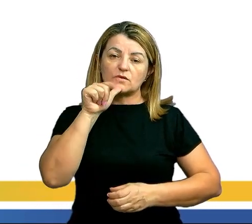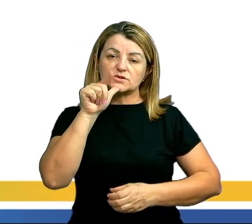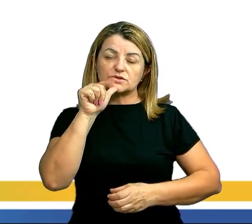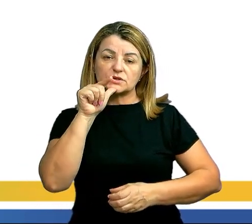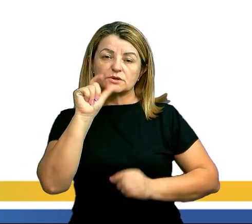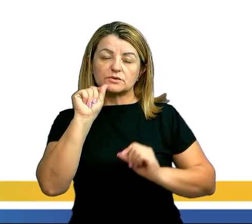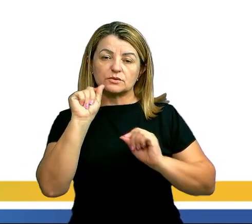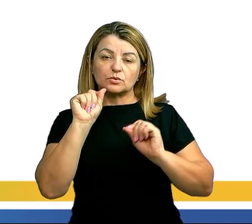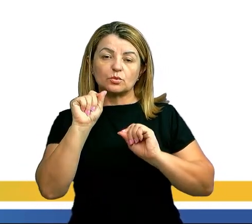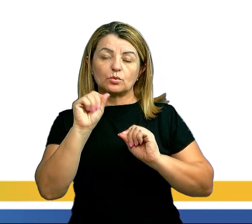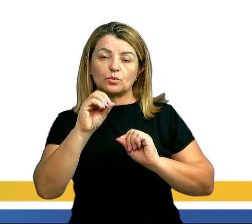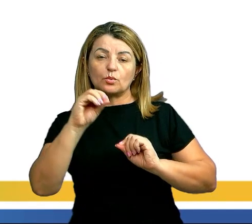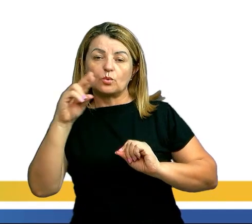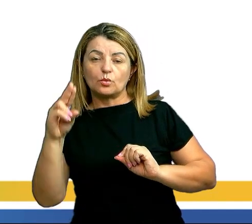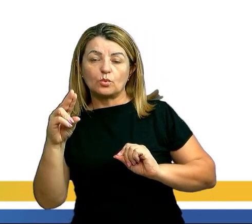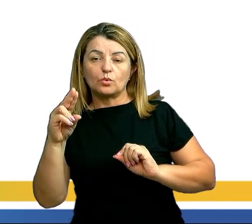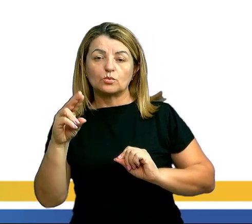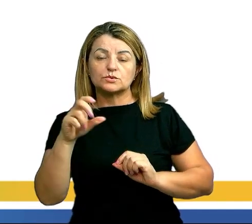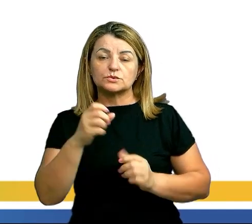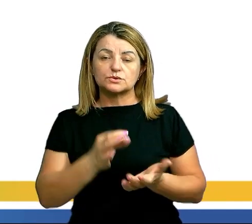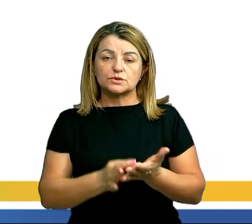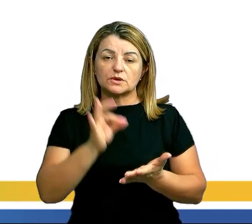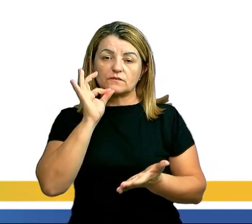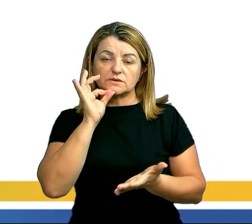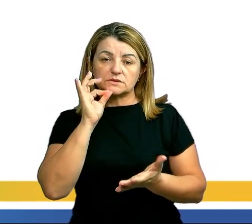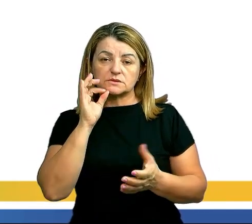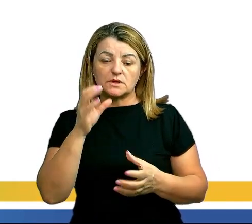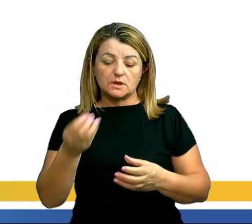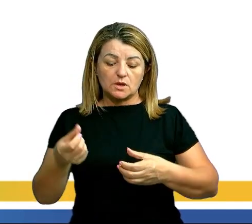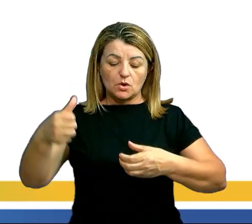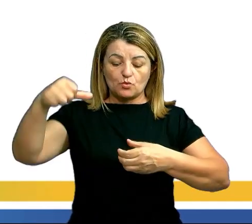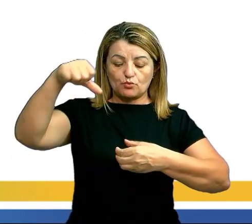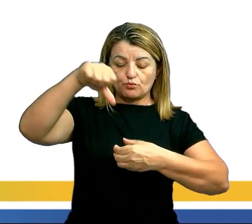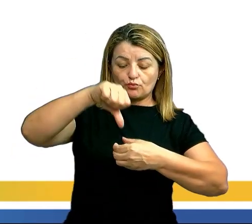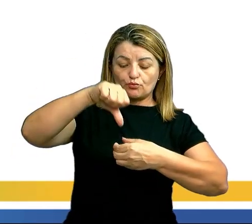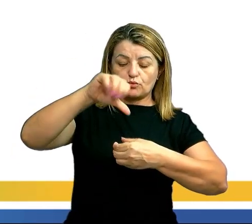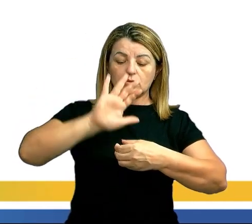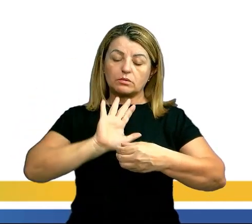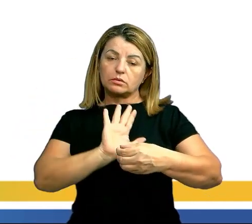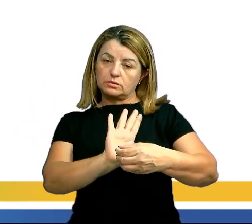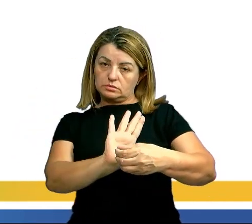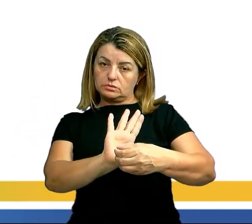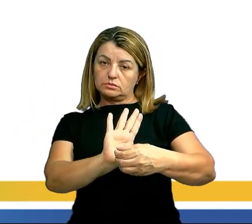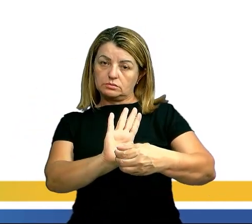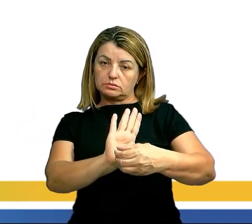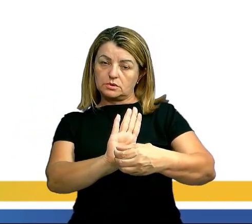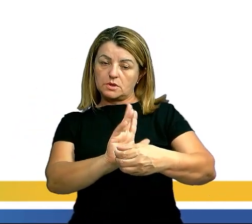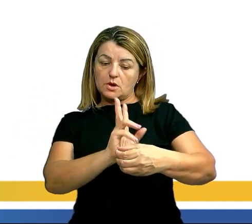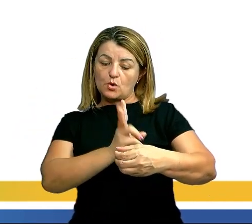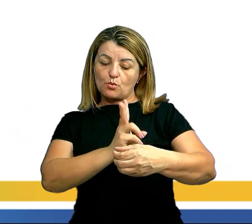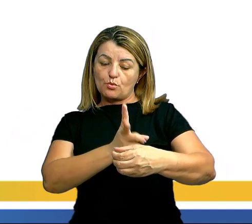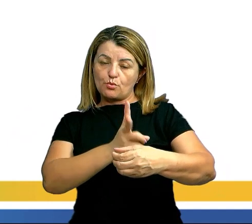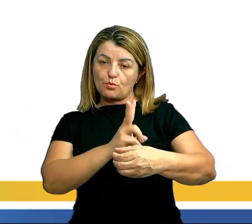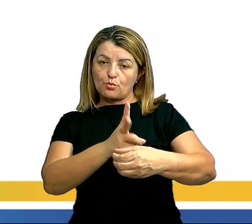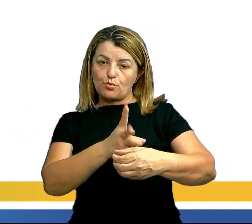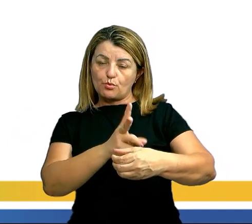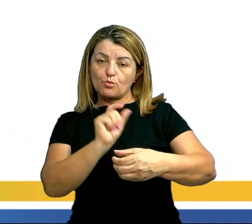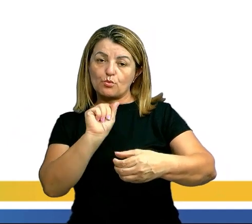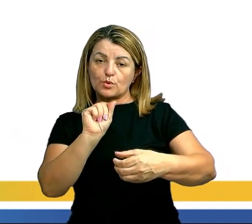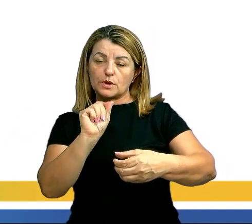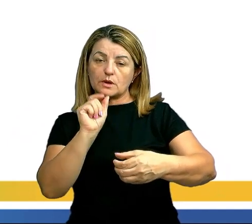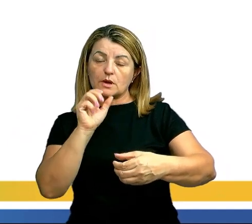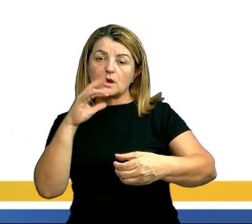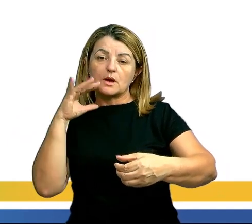a capacidade de conservar uma determinada temperatura por um certo tempo. Isso é o que chamamos de capacidade